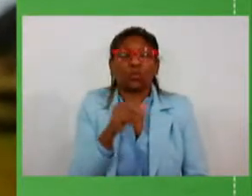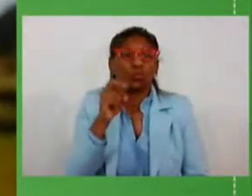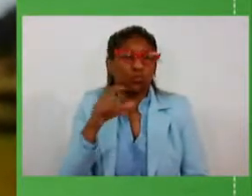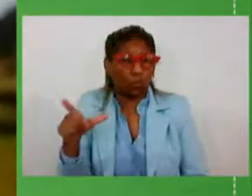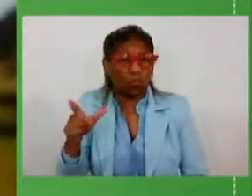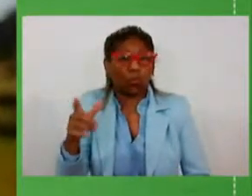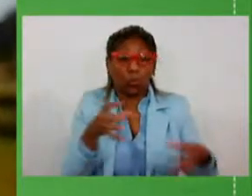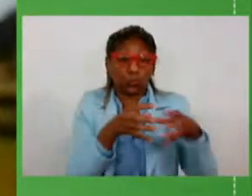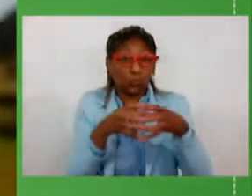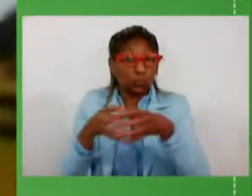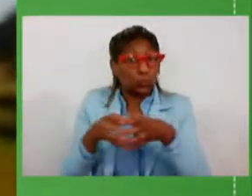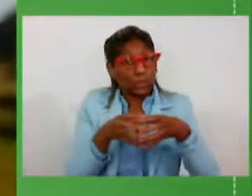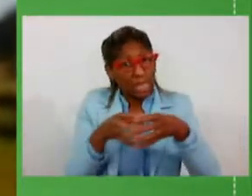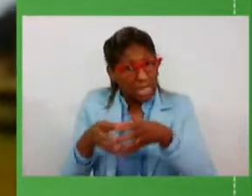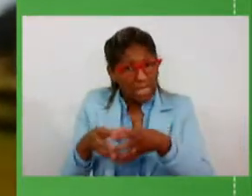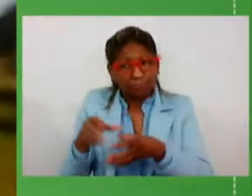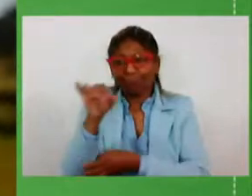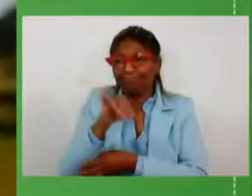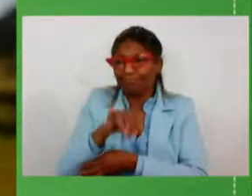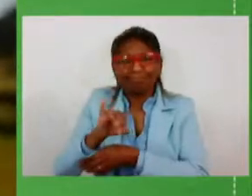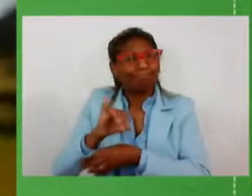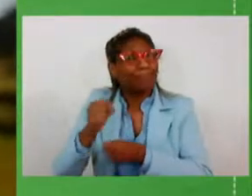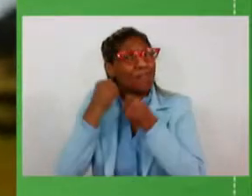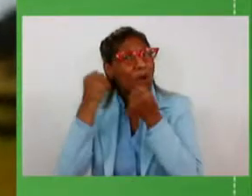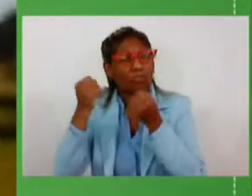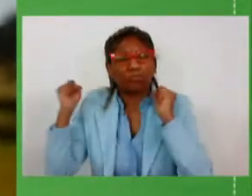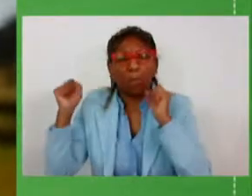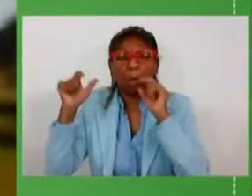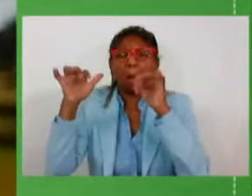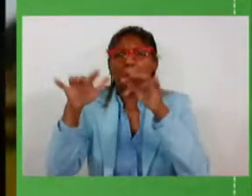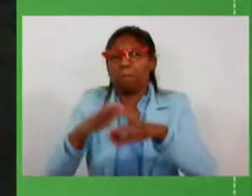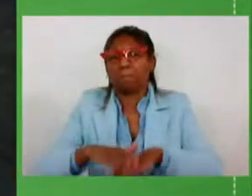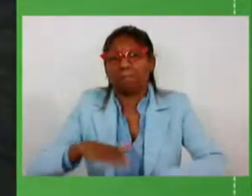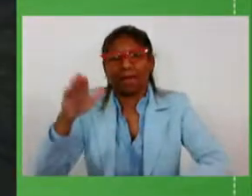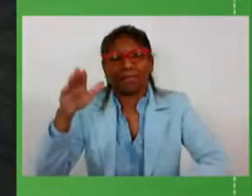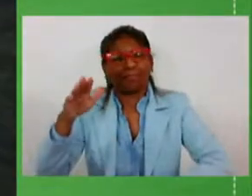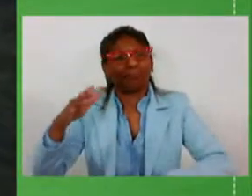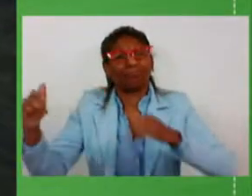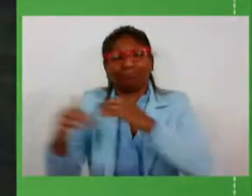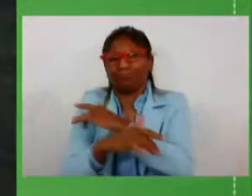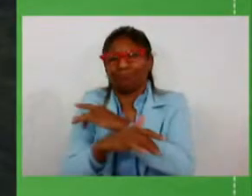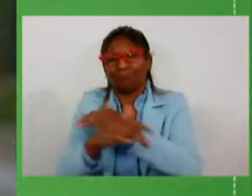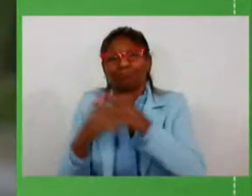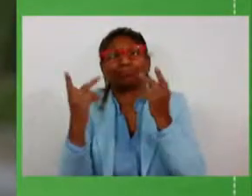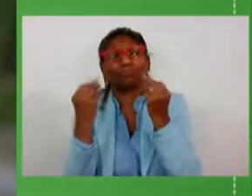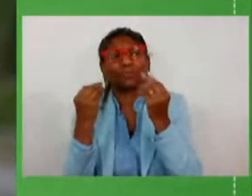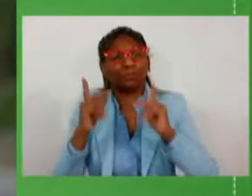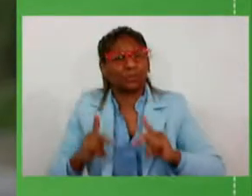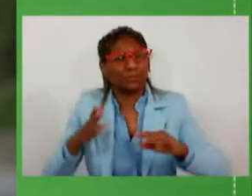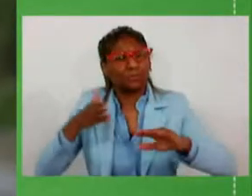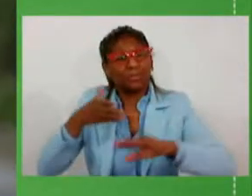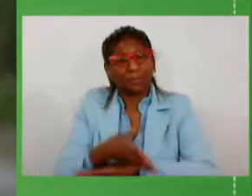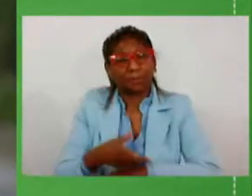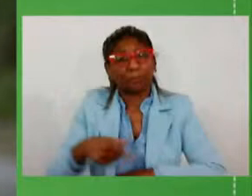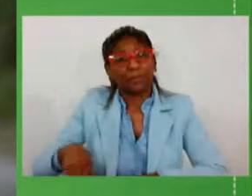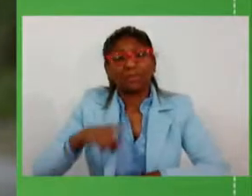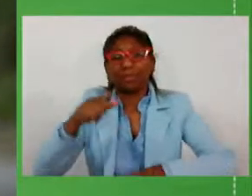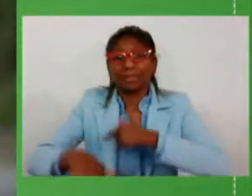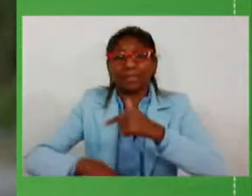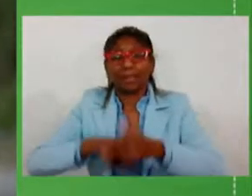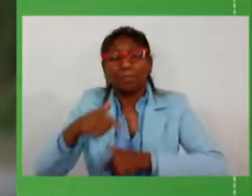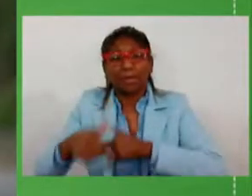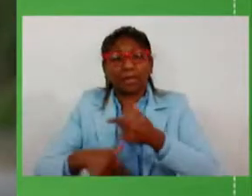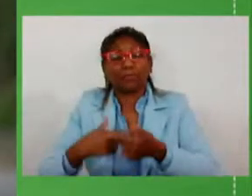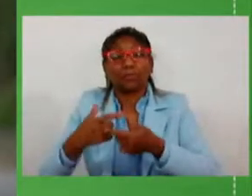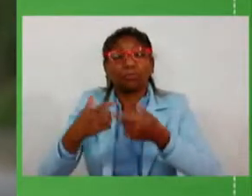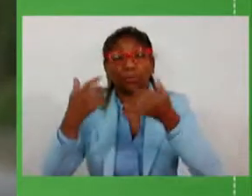vai se intensificar vai ter fluxo de gente a gente trabalha com gado de leite